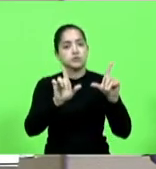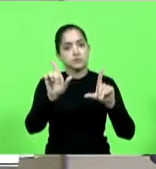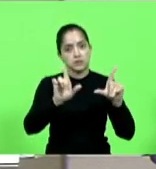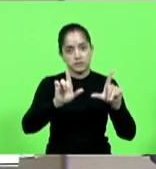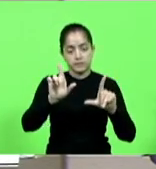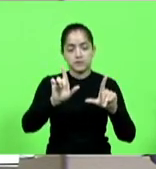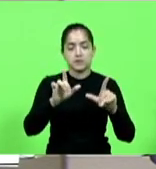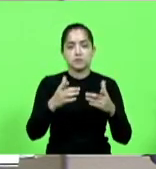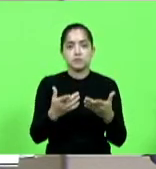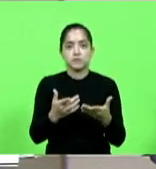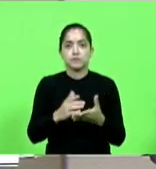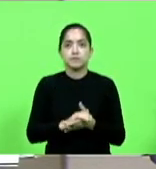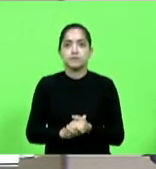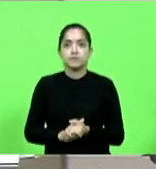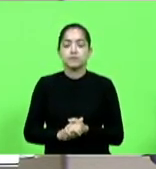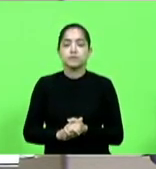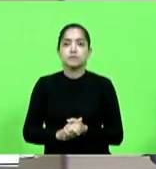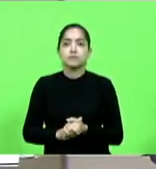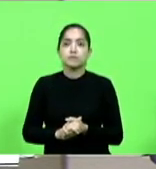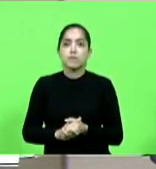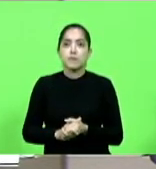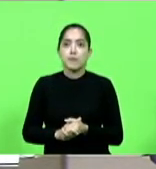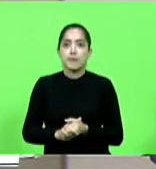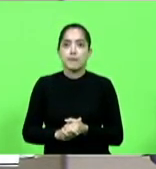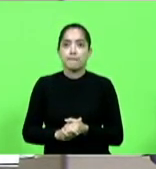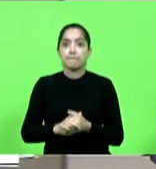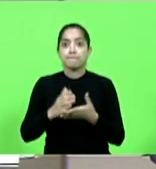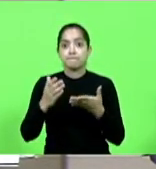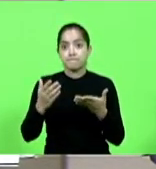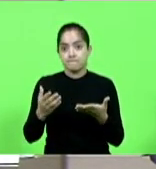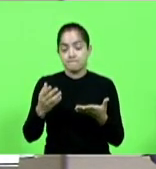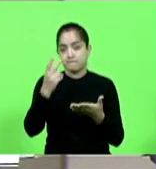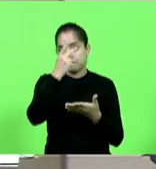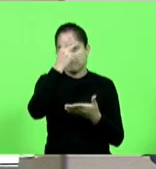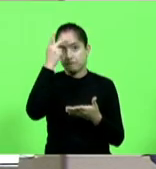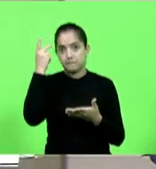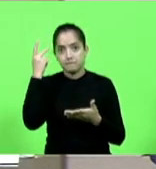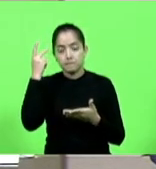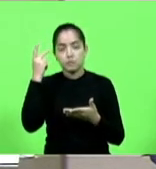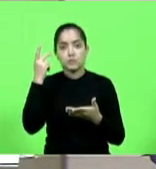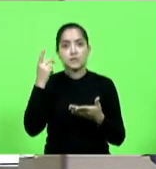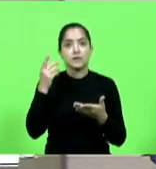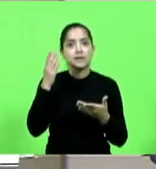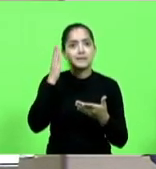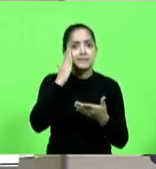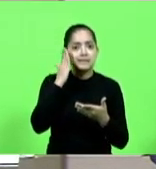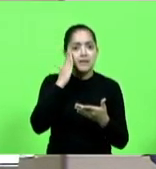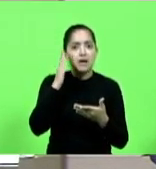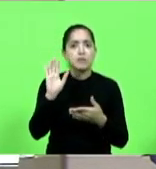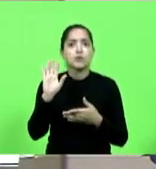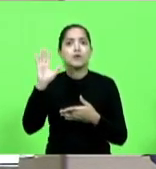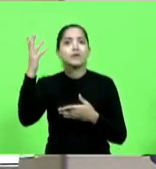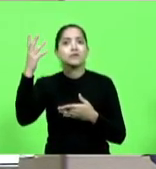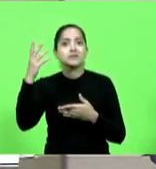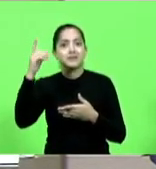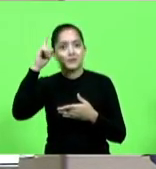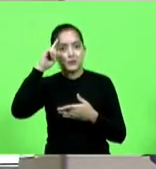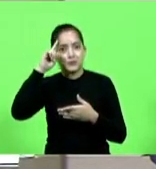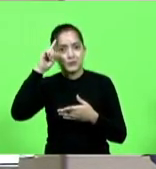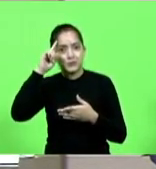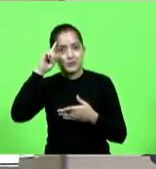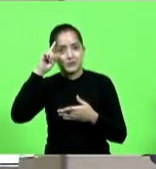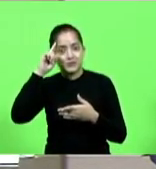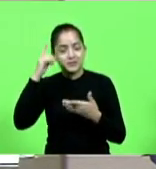disposição então as pessoas elas se ligam elas sabem o que acontece no seu dia a dia a